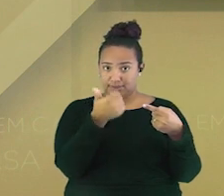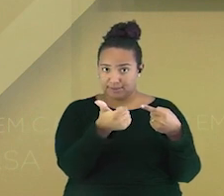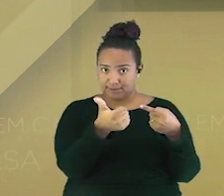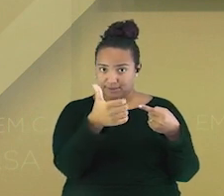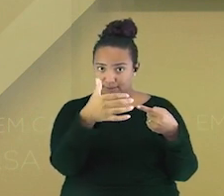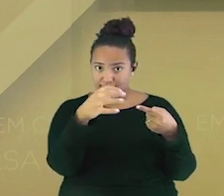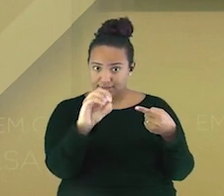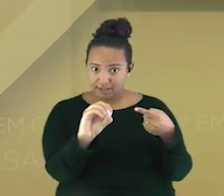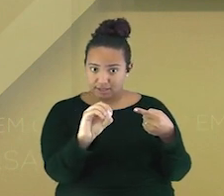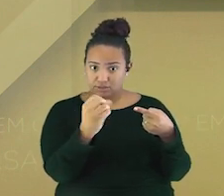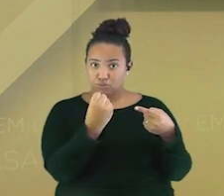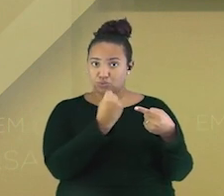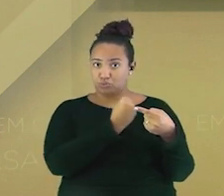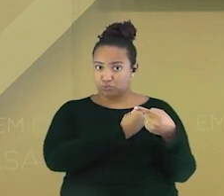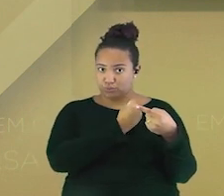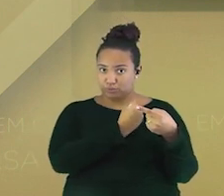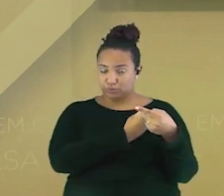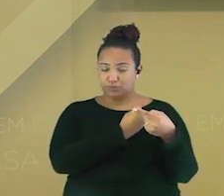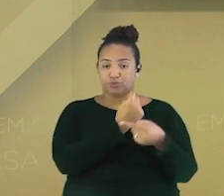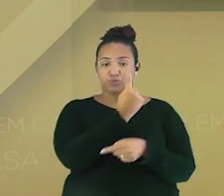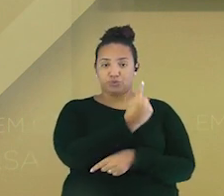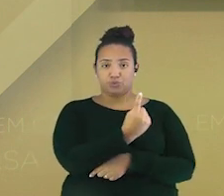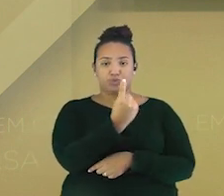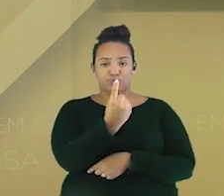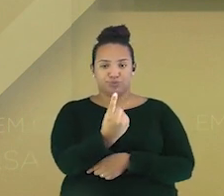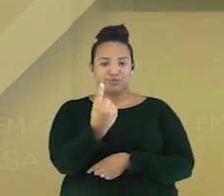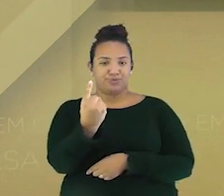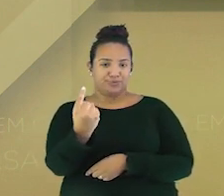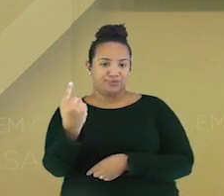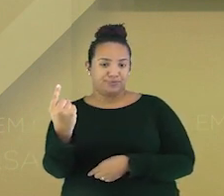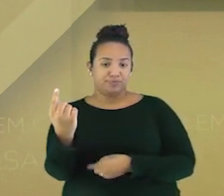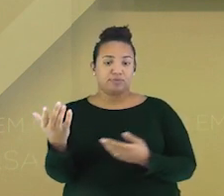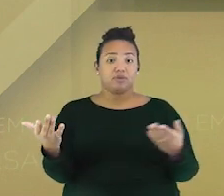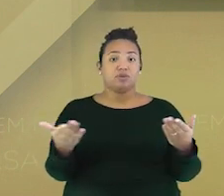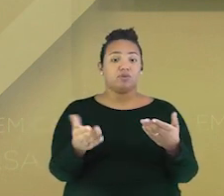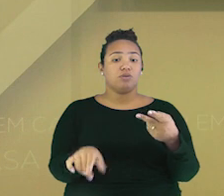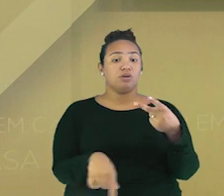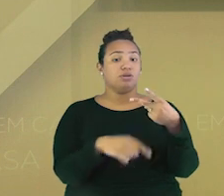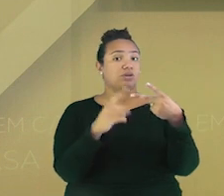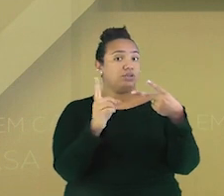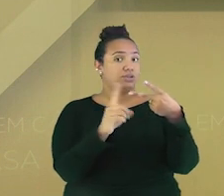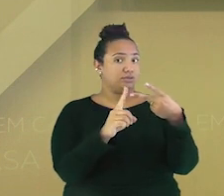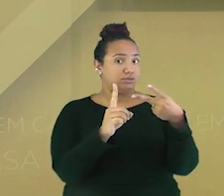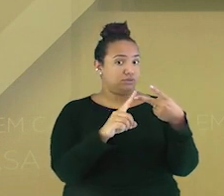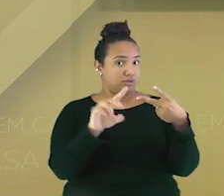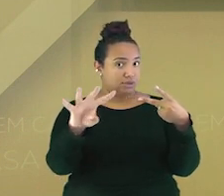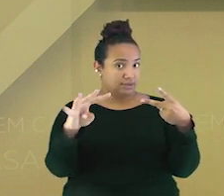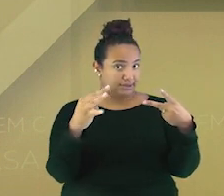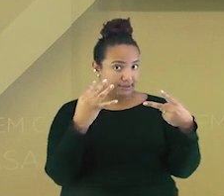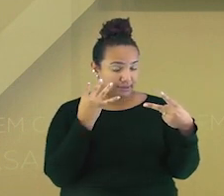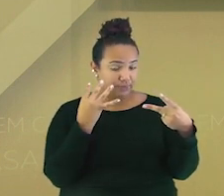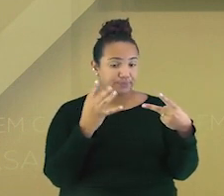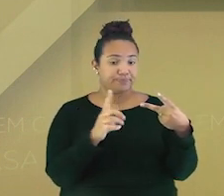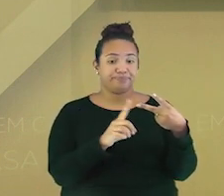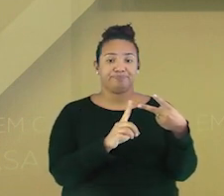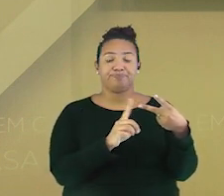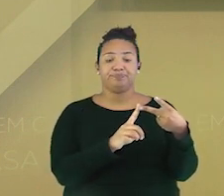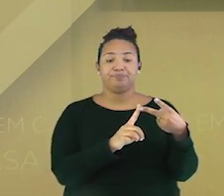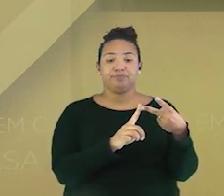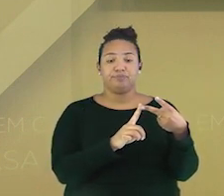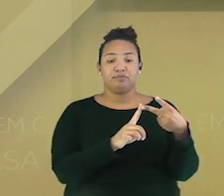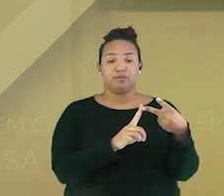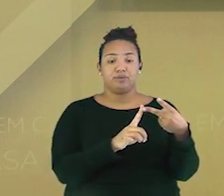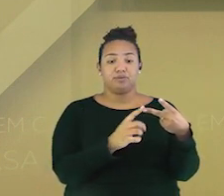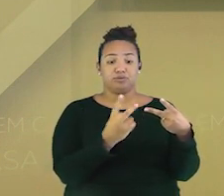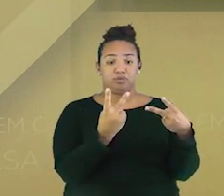Nós contamos de 1 em 1. Agora, na segunda, prestem bastante atenção. Estamos no